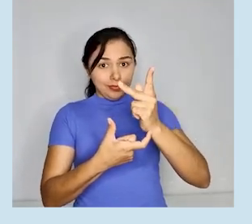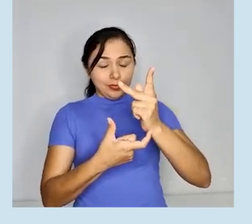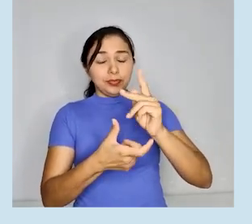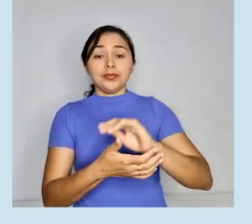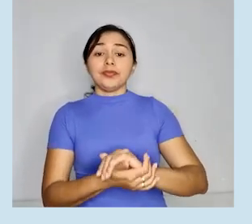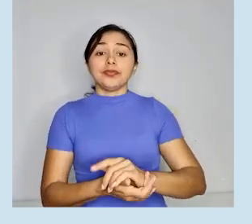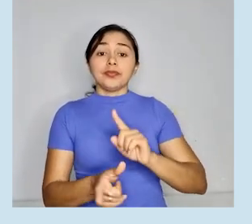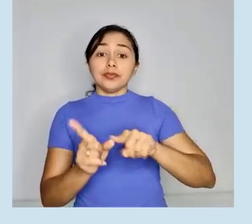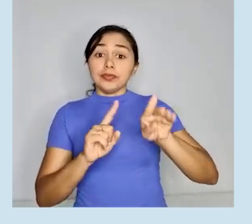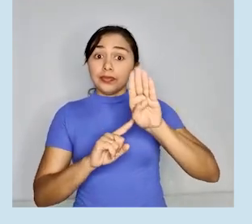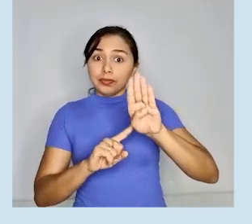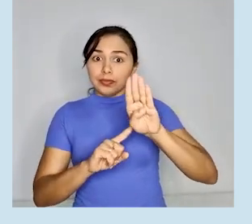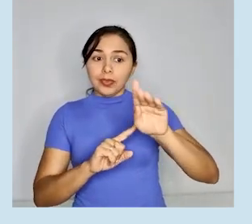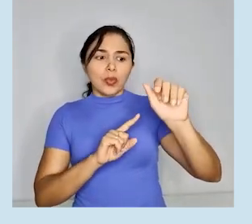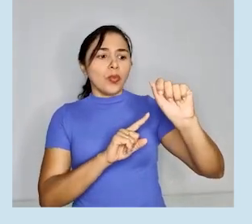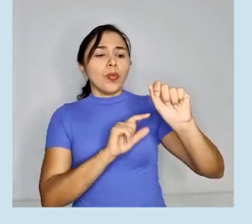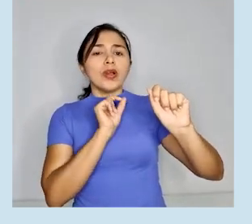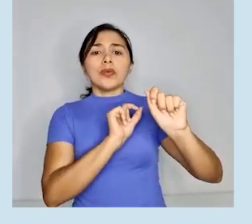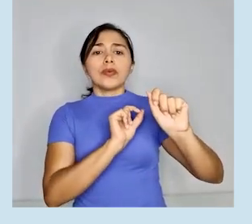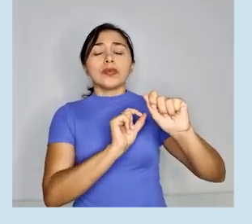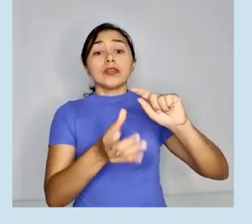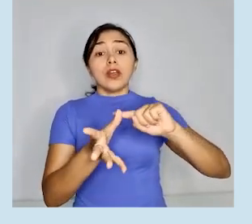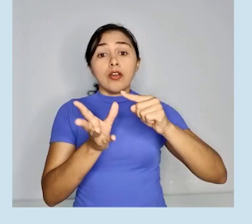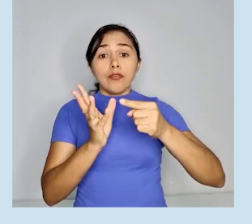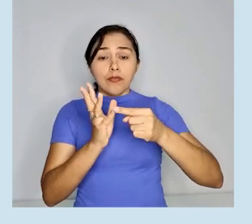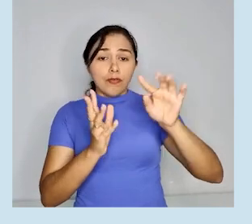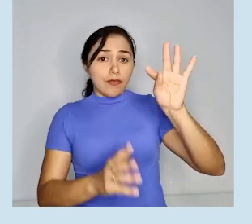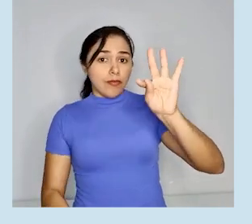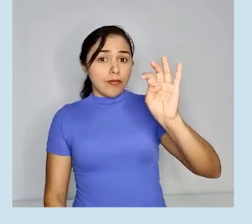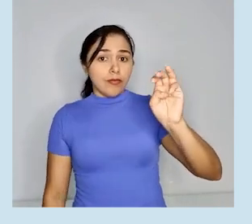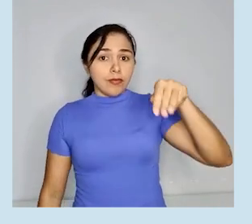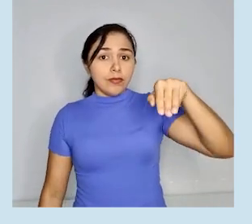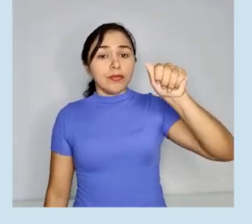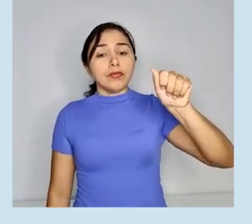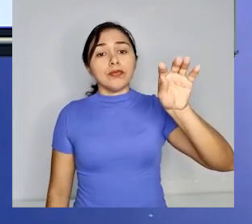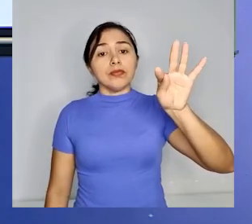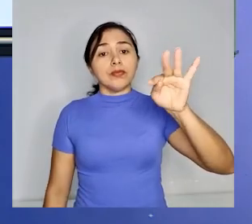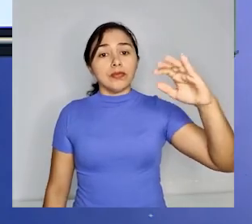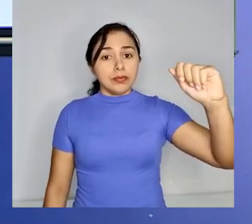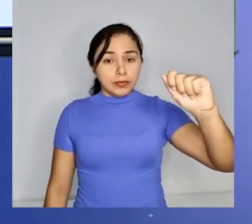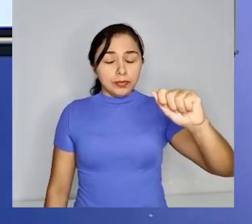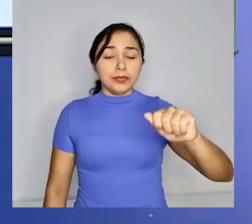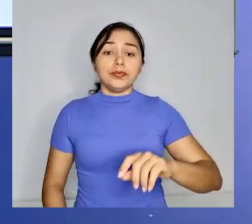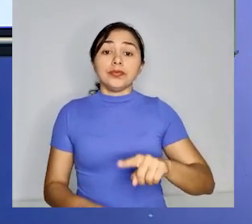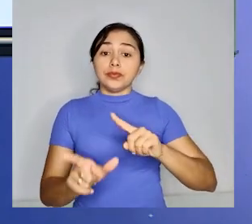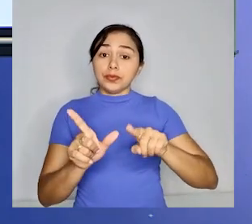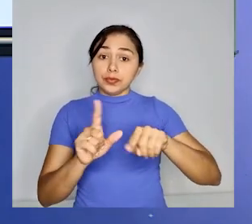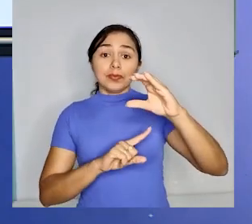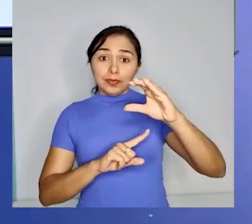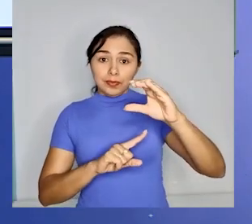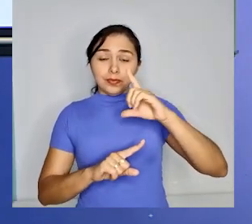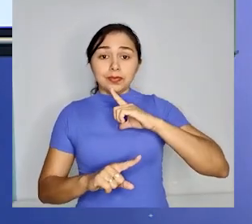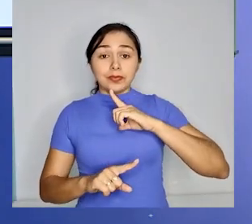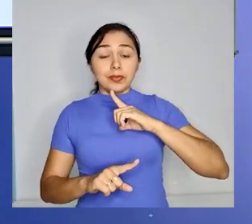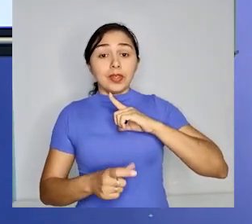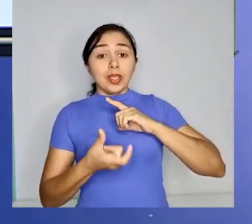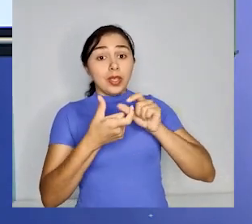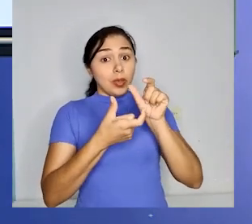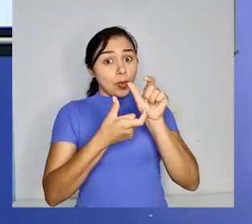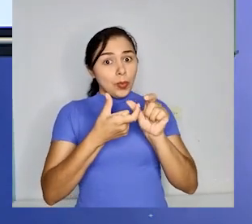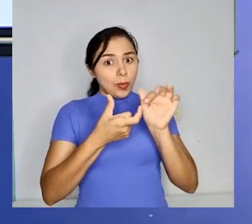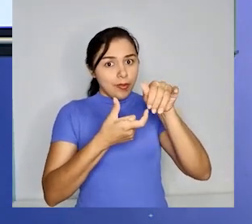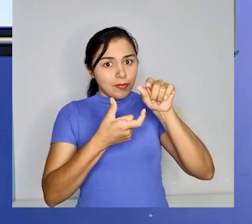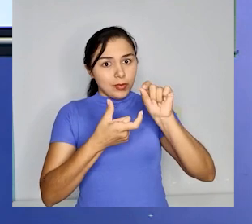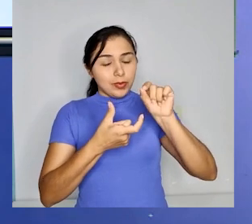chamamos de vogal temática. Na letra B, temos uma desinência. Na letra C, temos uma desinência,